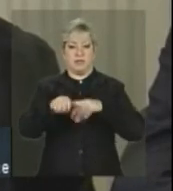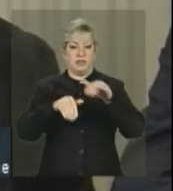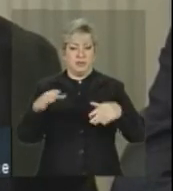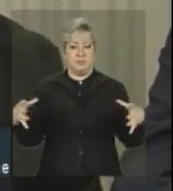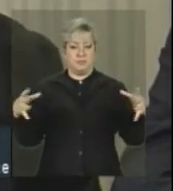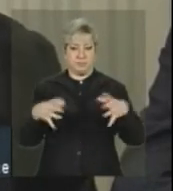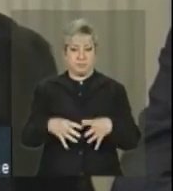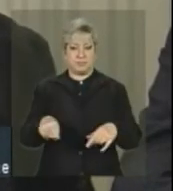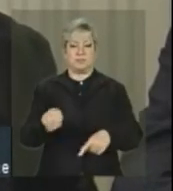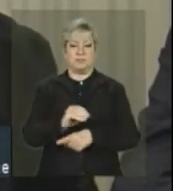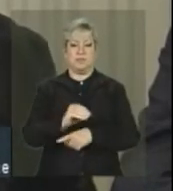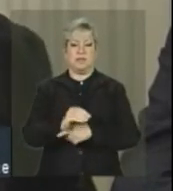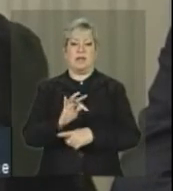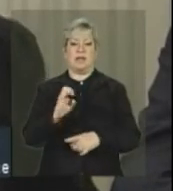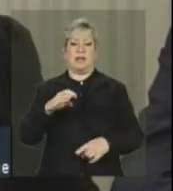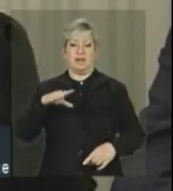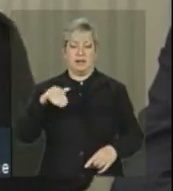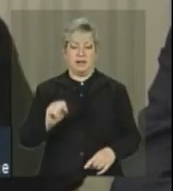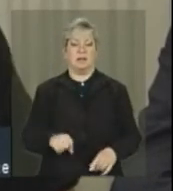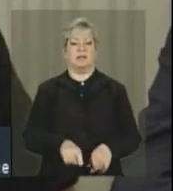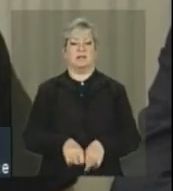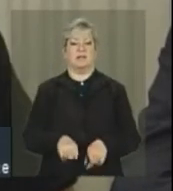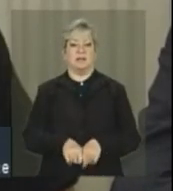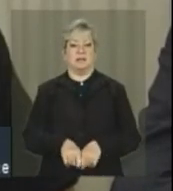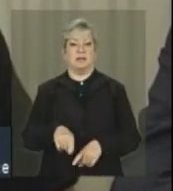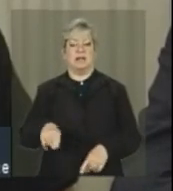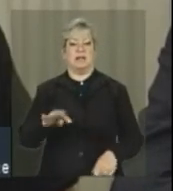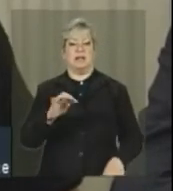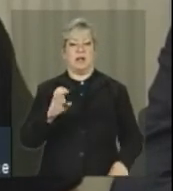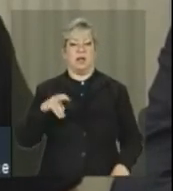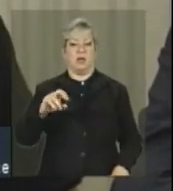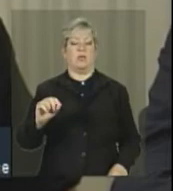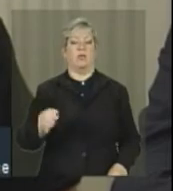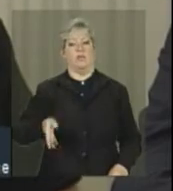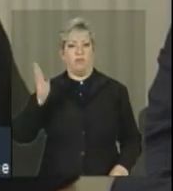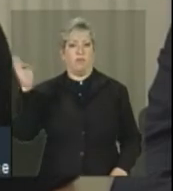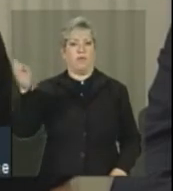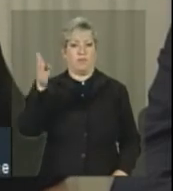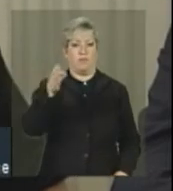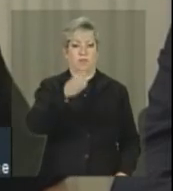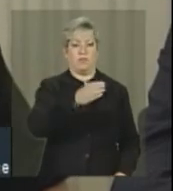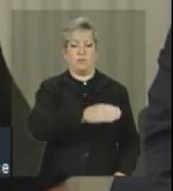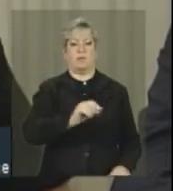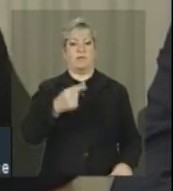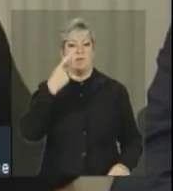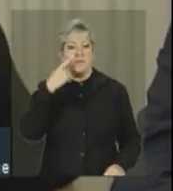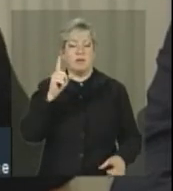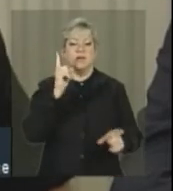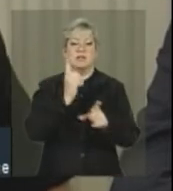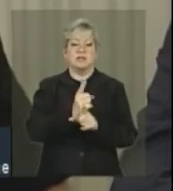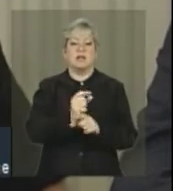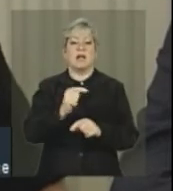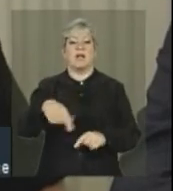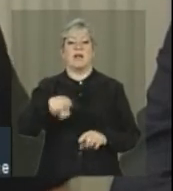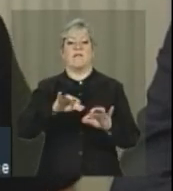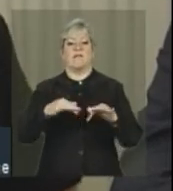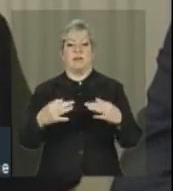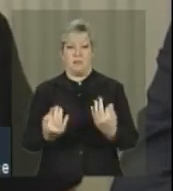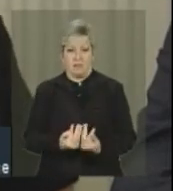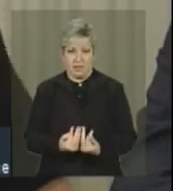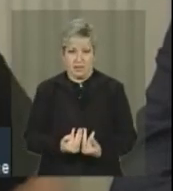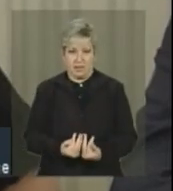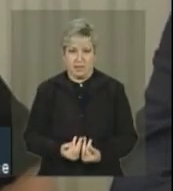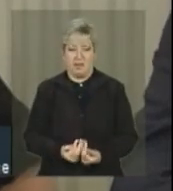assistência técnica, os técnicos foram a campo, identificaram essas famílias, com essas famílias